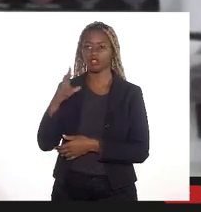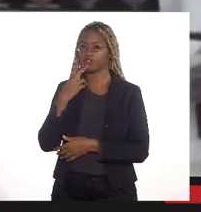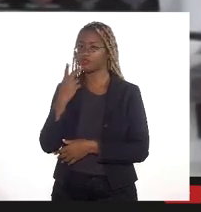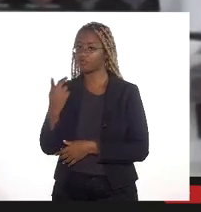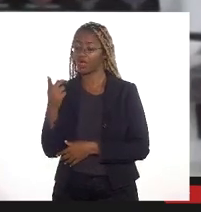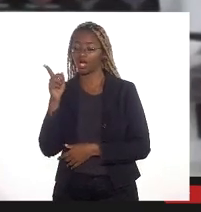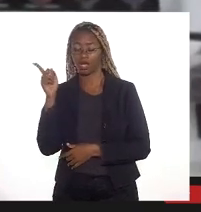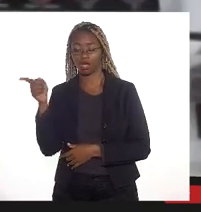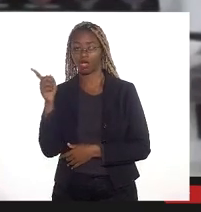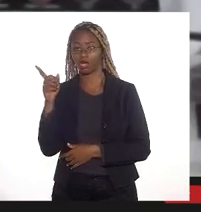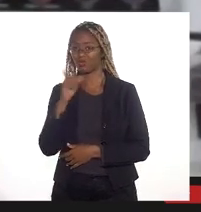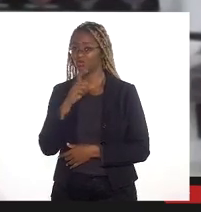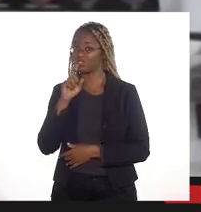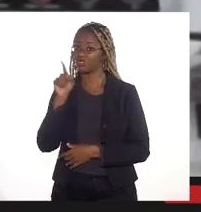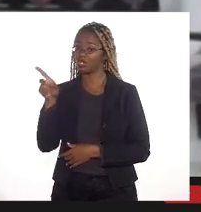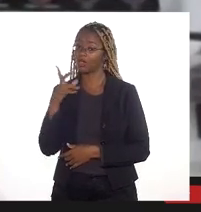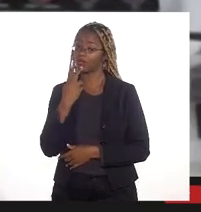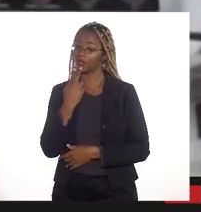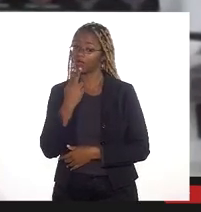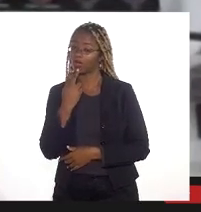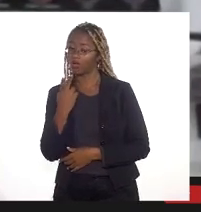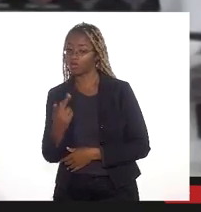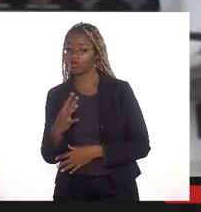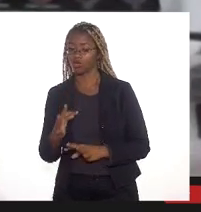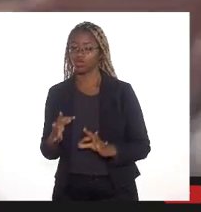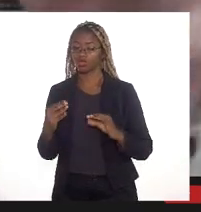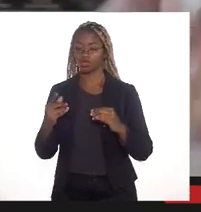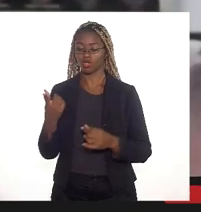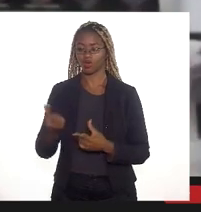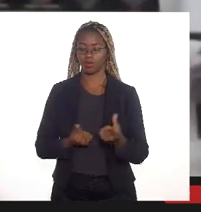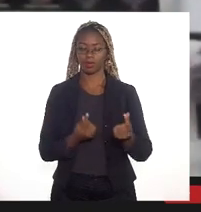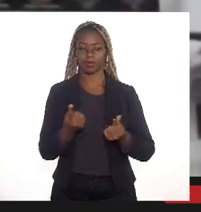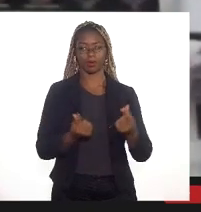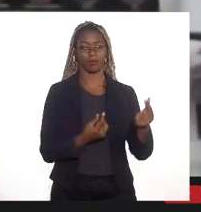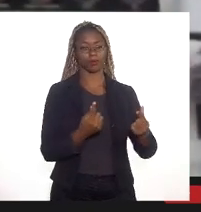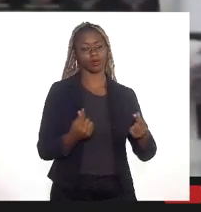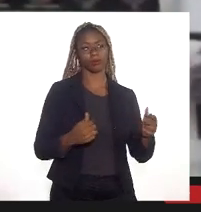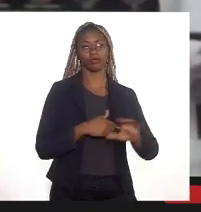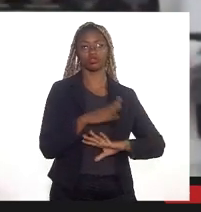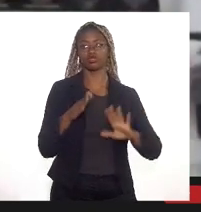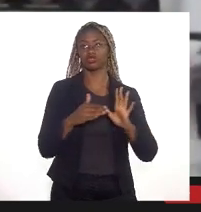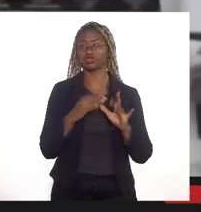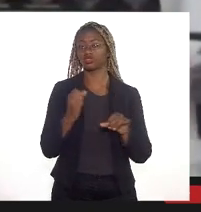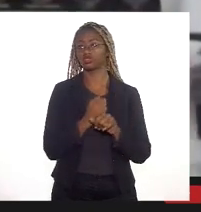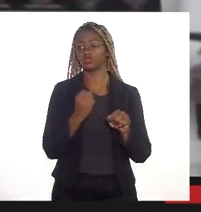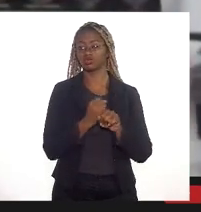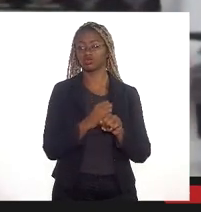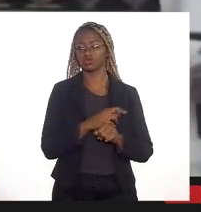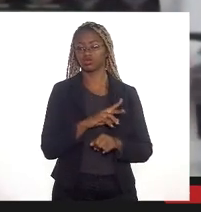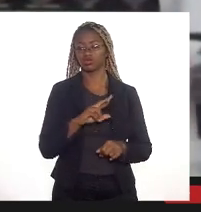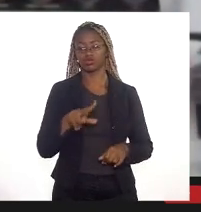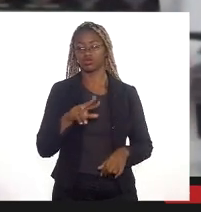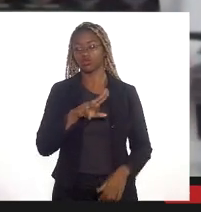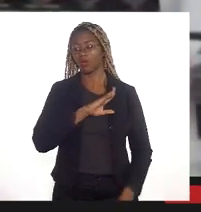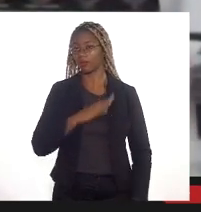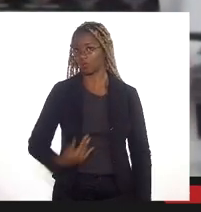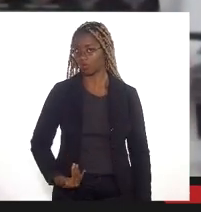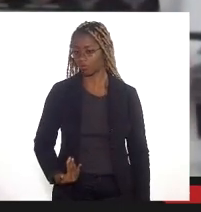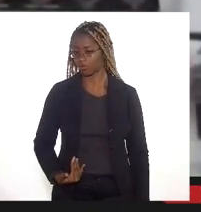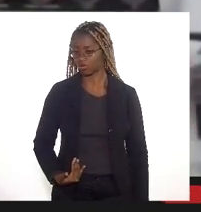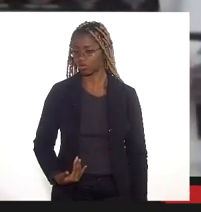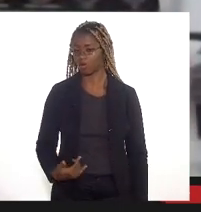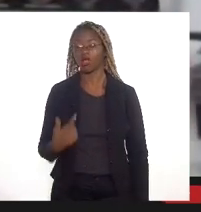que todos os negócios correlatos nessa área não serão públicos eu